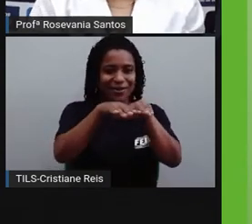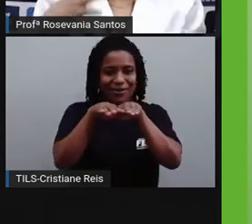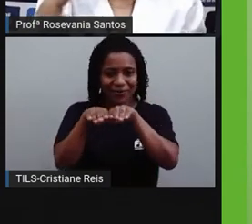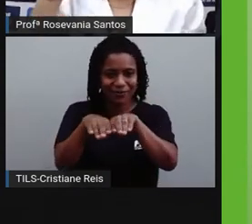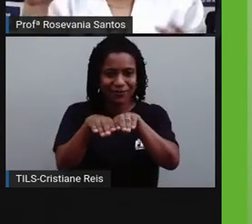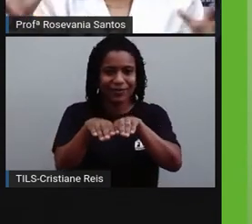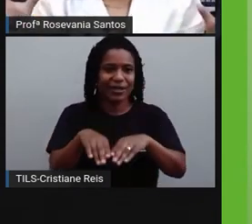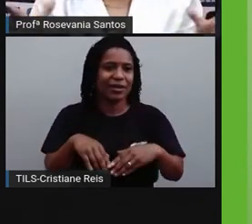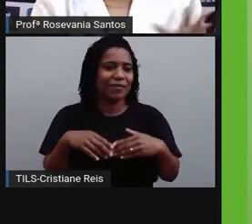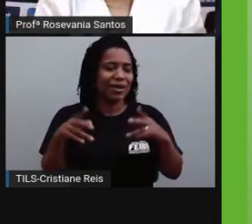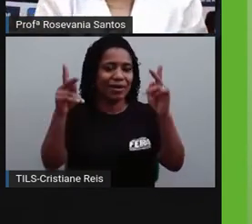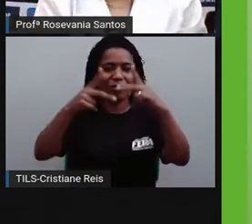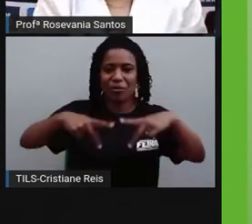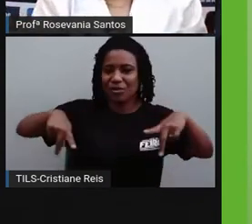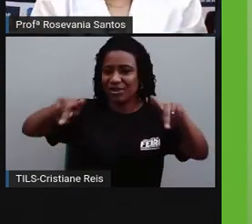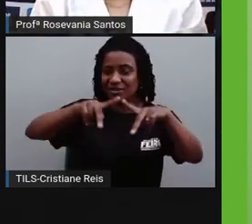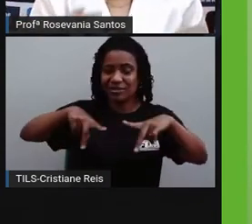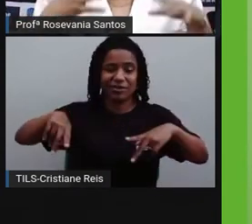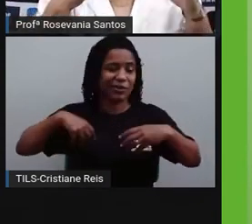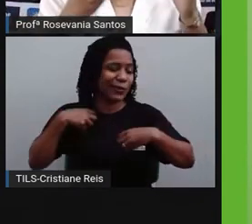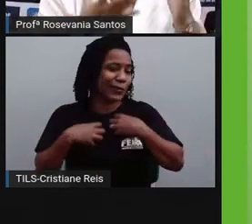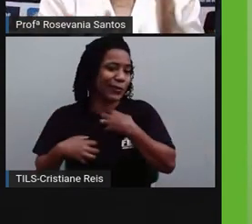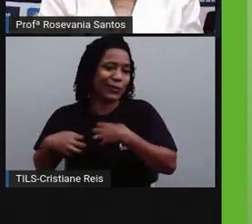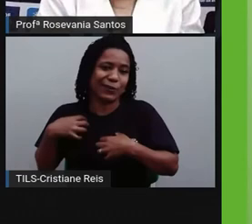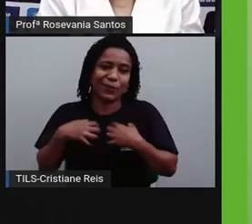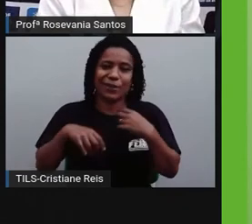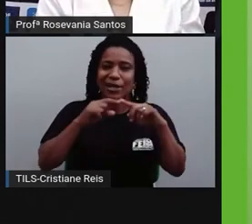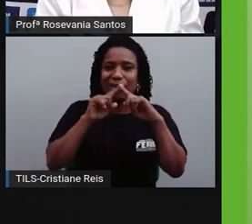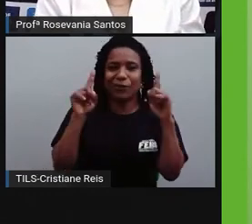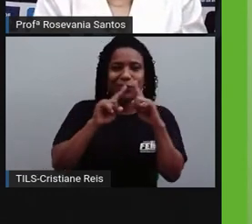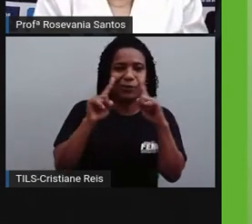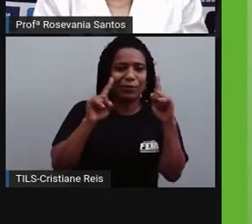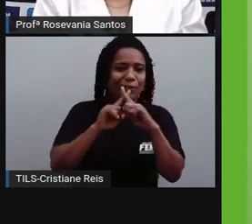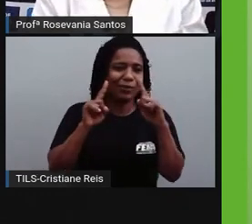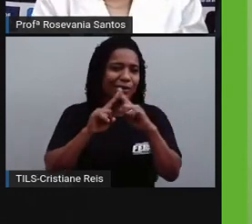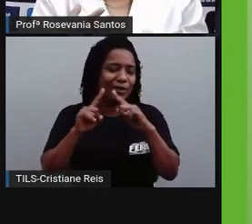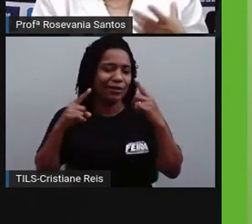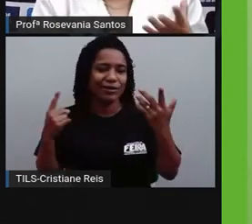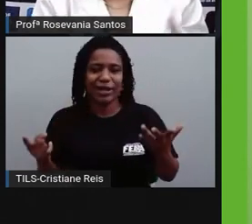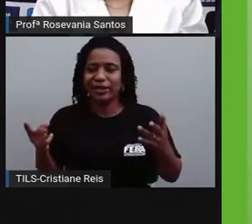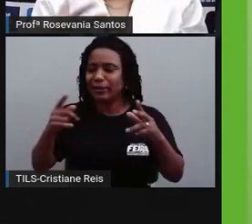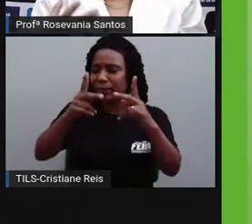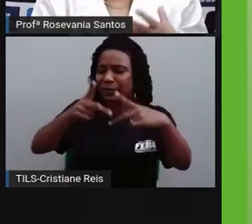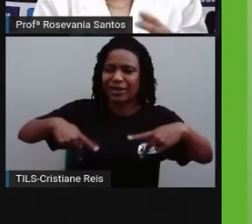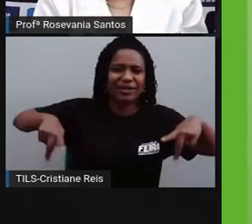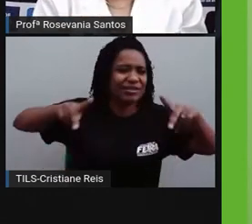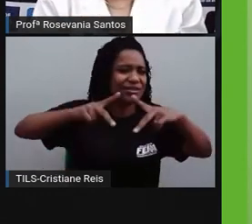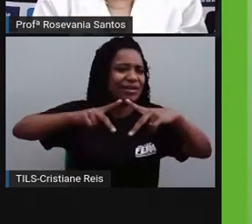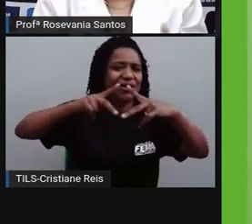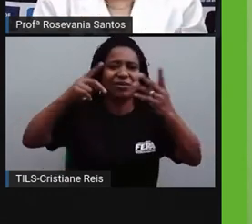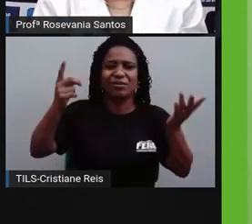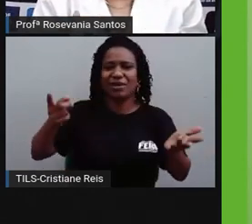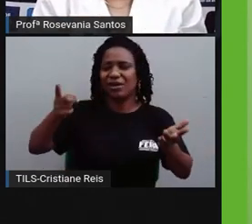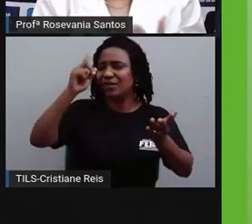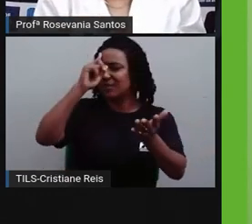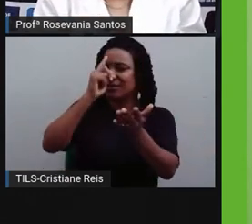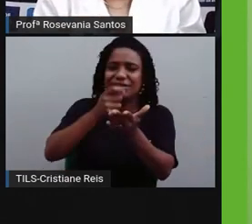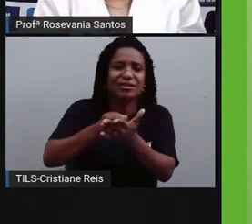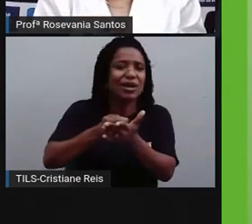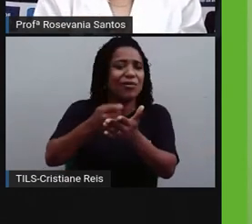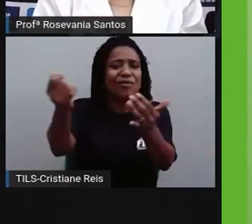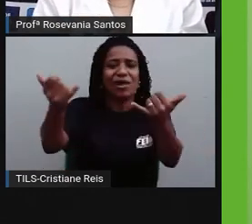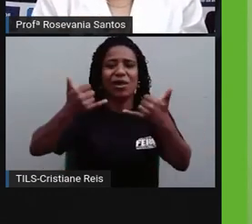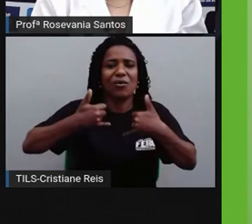aí, a população não se adaptou. A população começou a reclamar que não tinha sido consultada para saber se eles queriam mesmo que